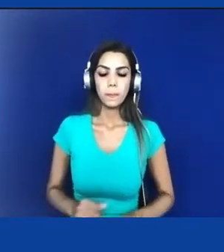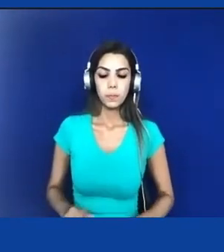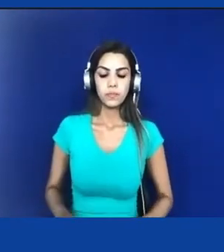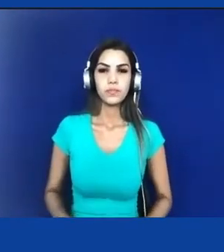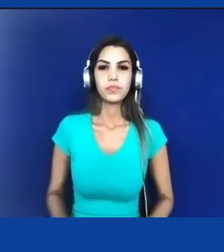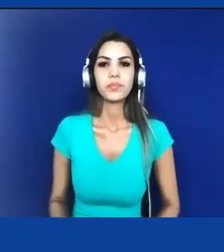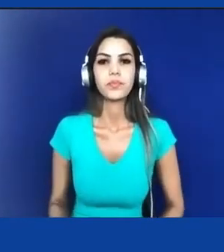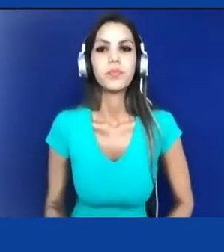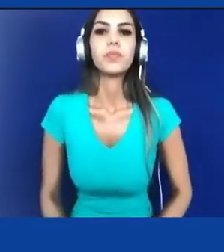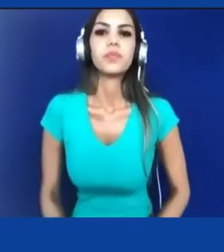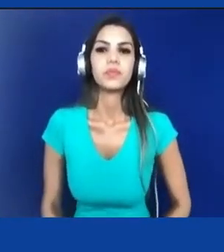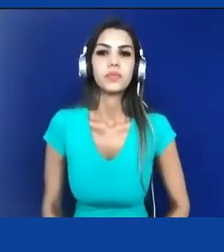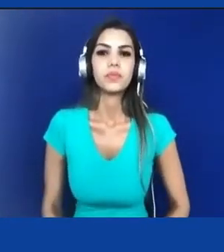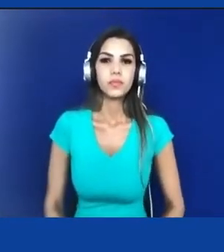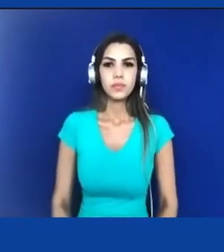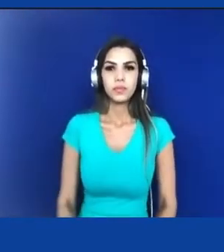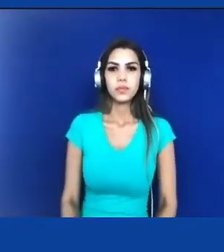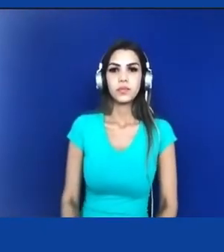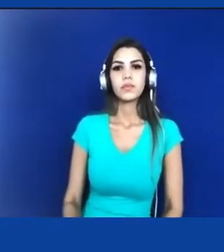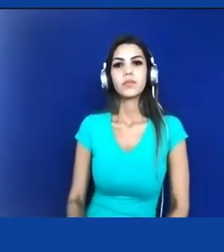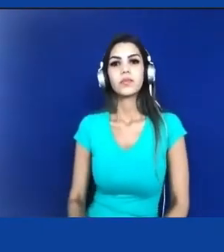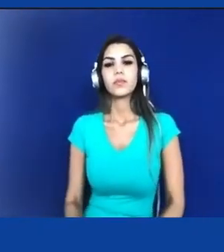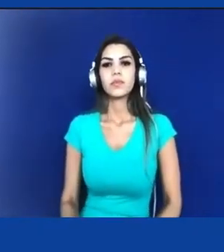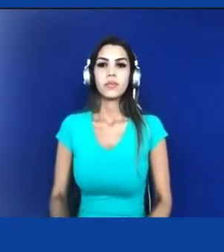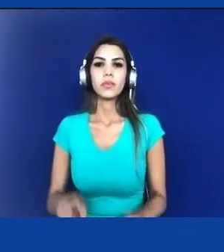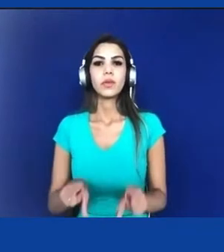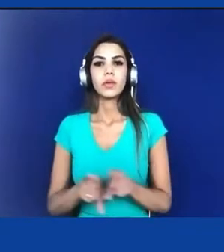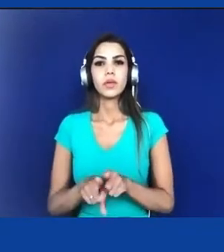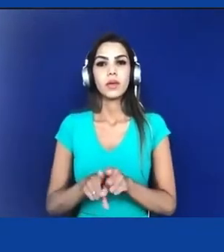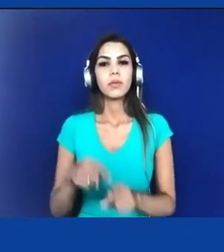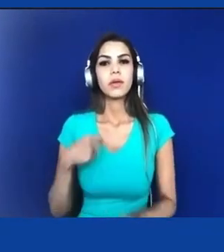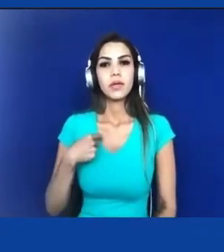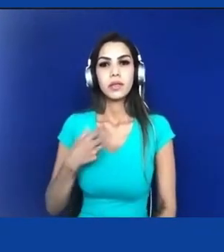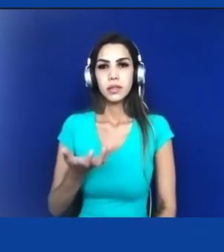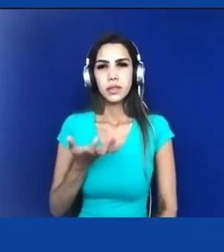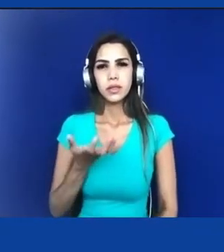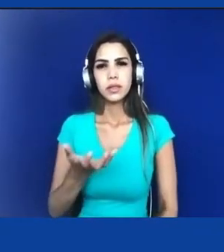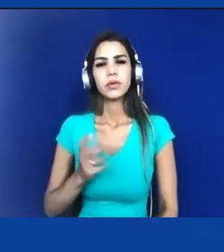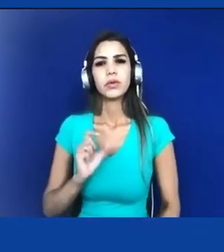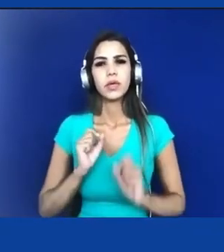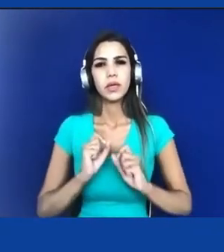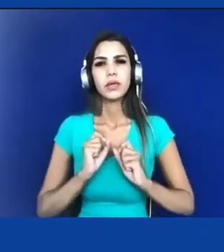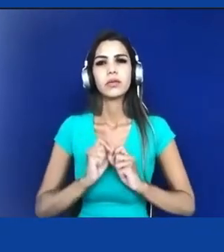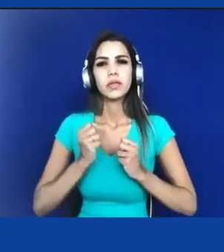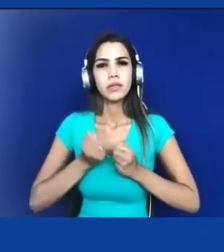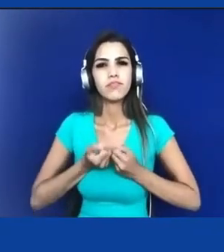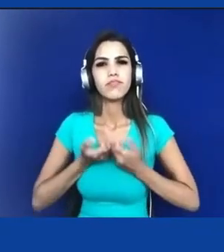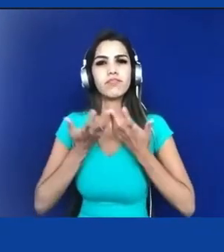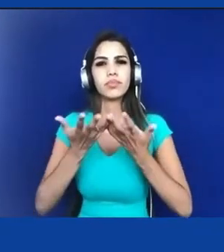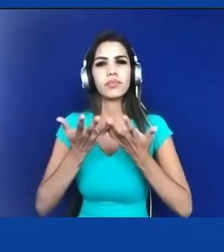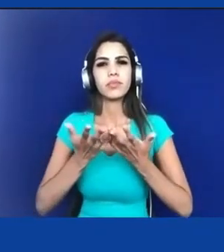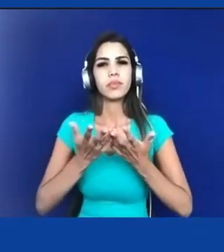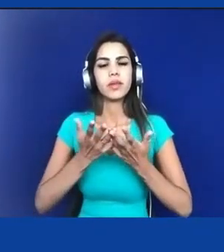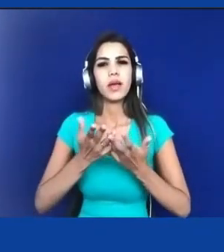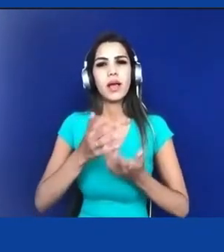e pronunciar um ordenamento parem de nos matar ao mesmo tempo em que eu exijo